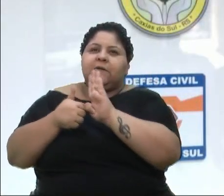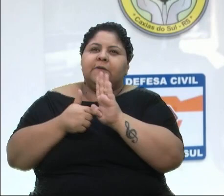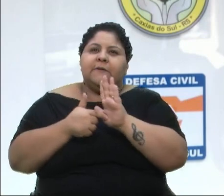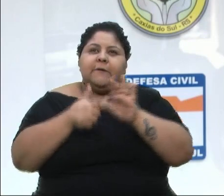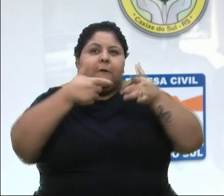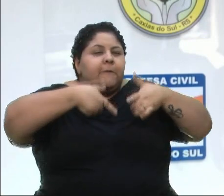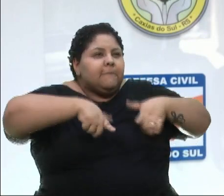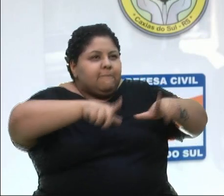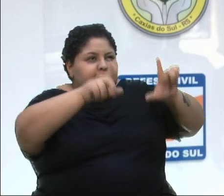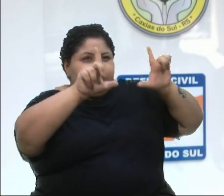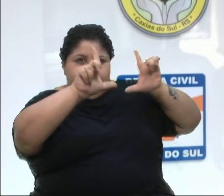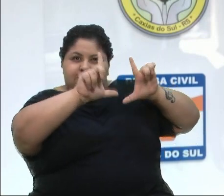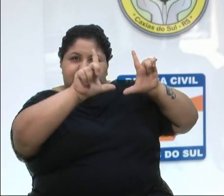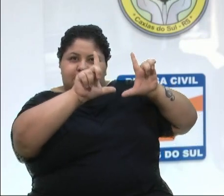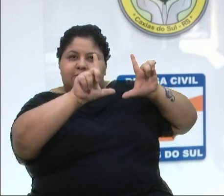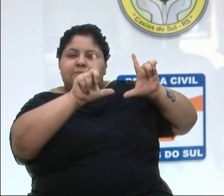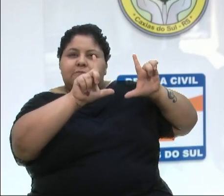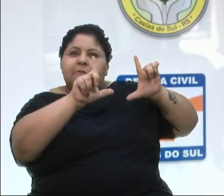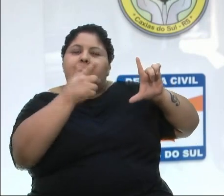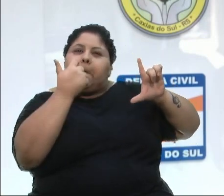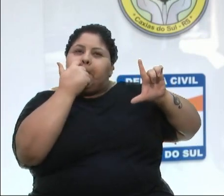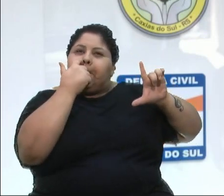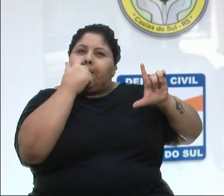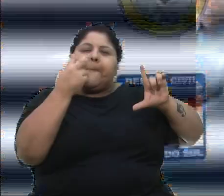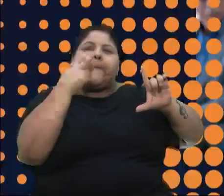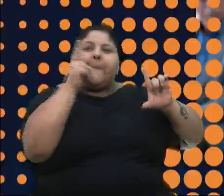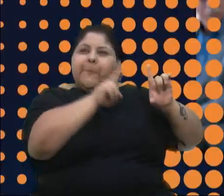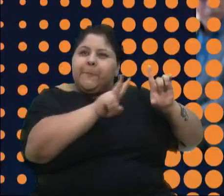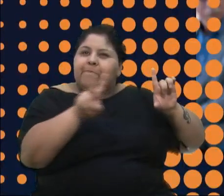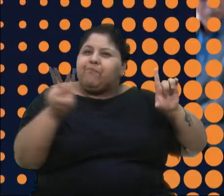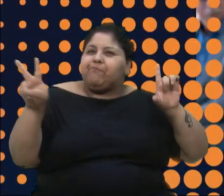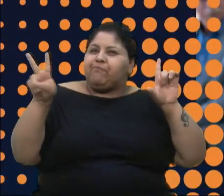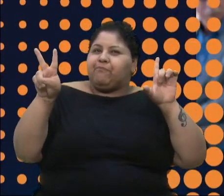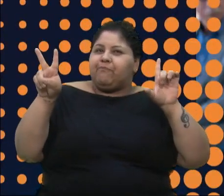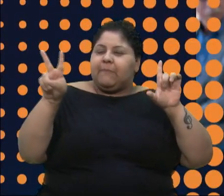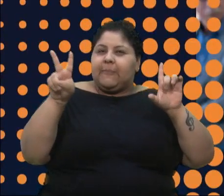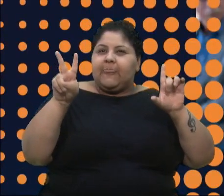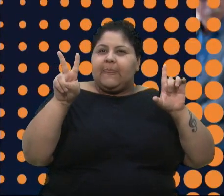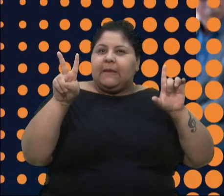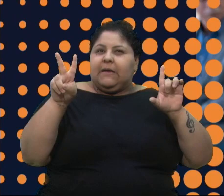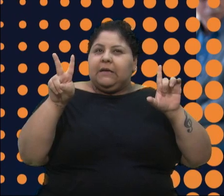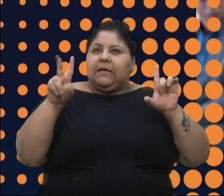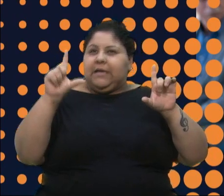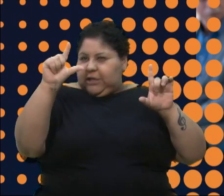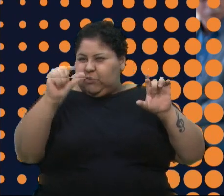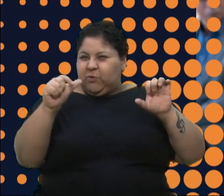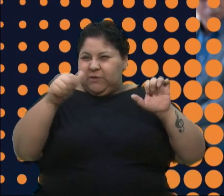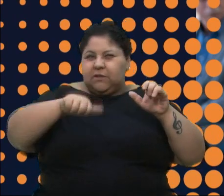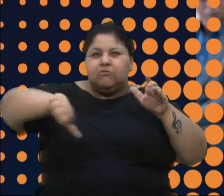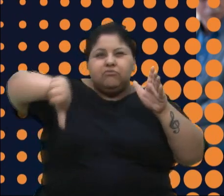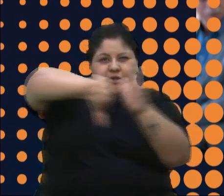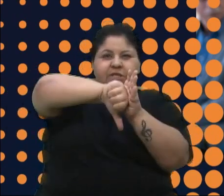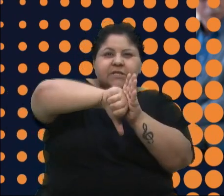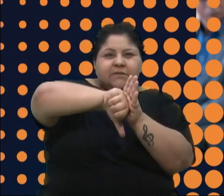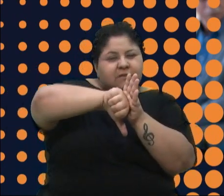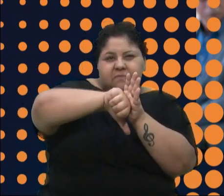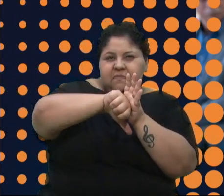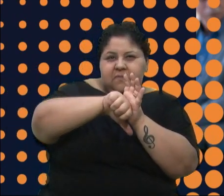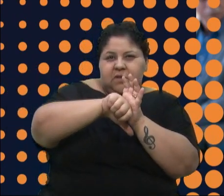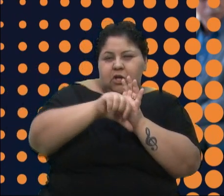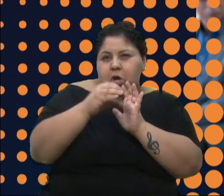que vão visualizar a possibilidade de crime, ou o crime praticamente